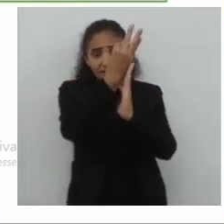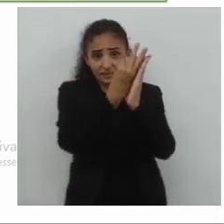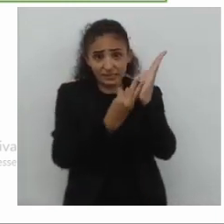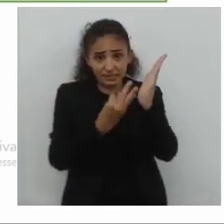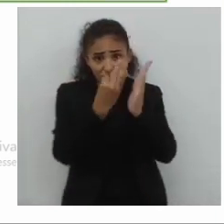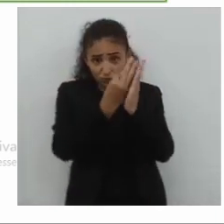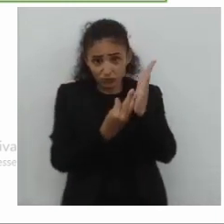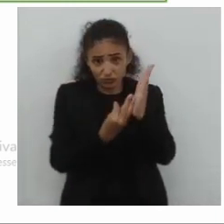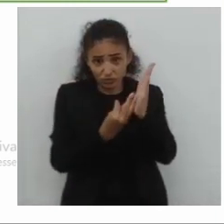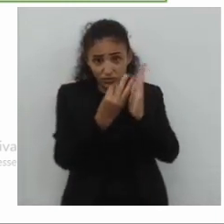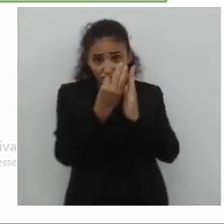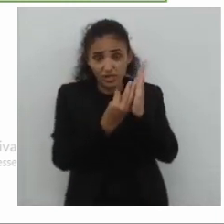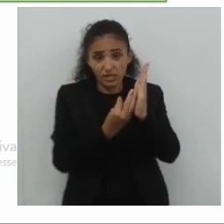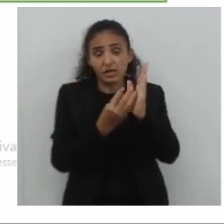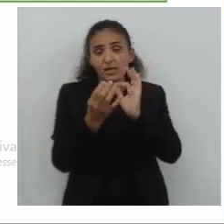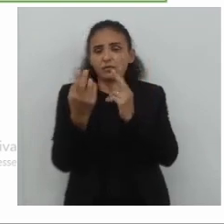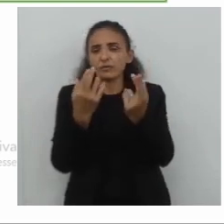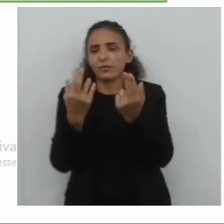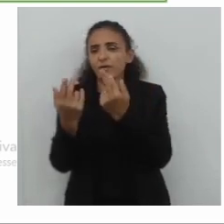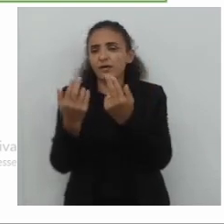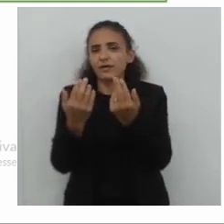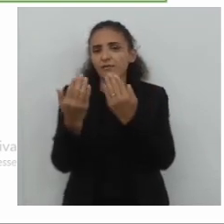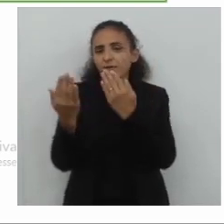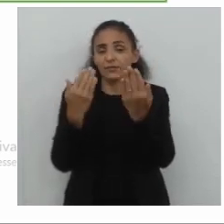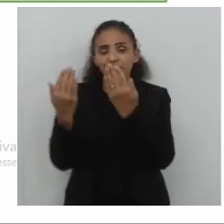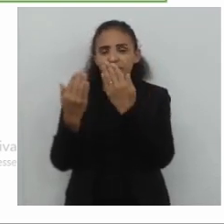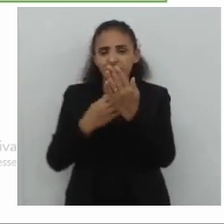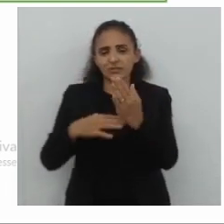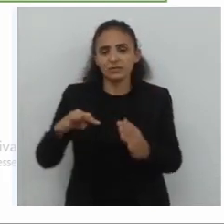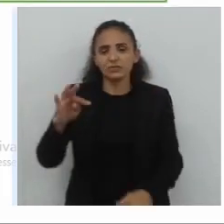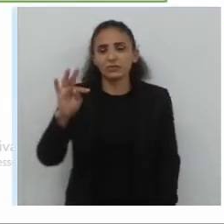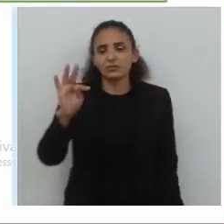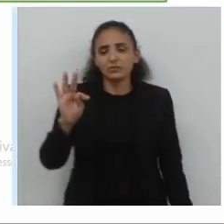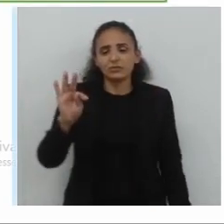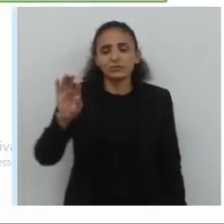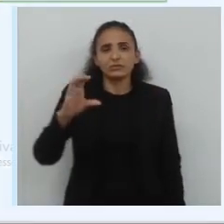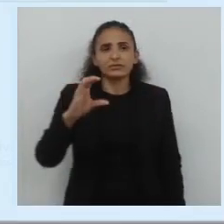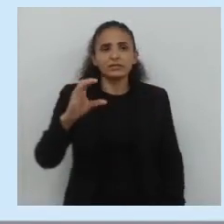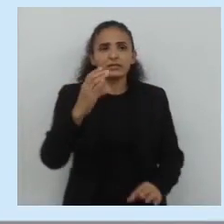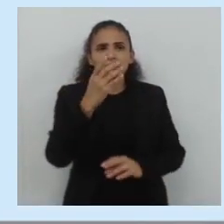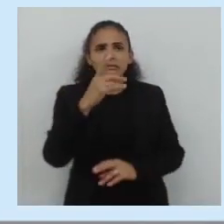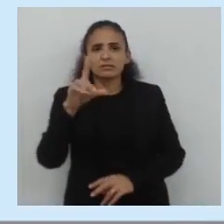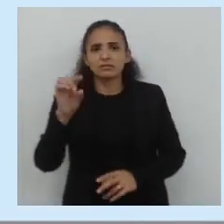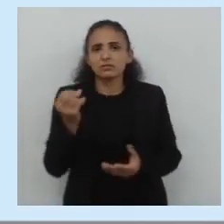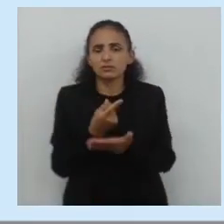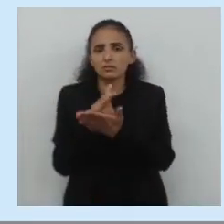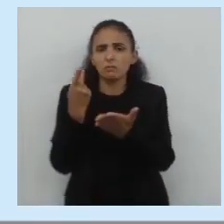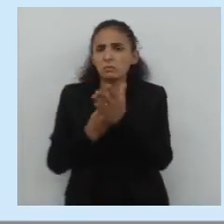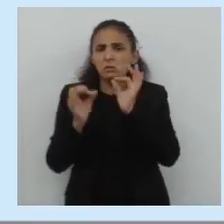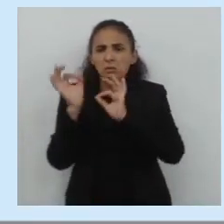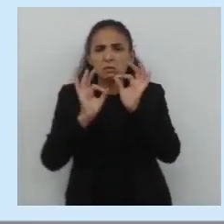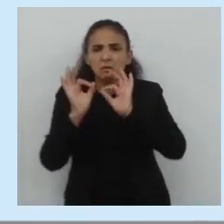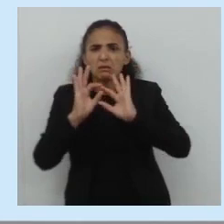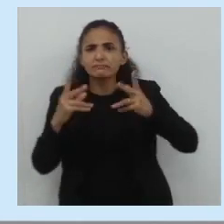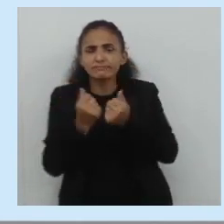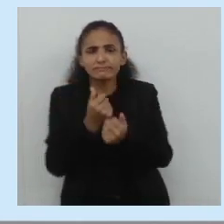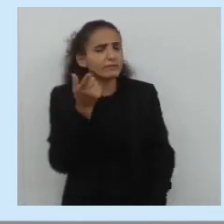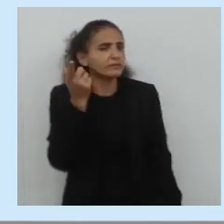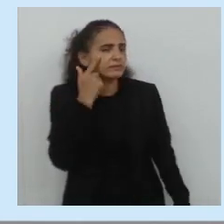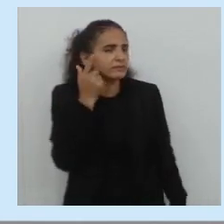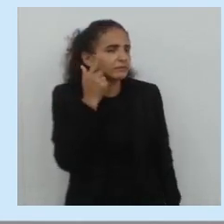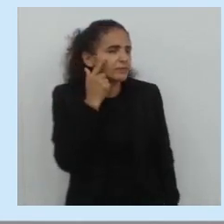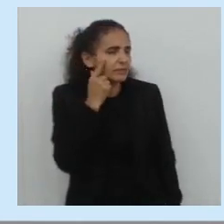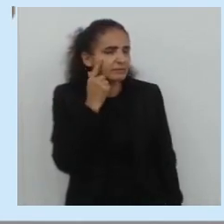que vai se tecendo, que vai se organizando. Então, a coesão, a coerência, para que seu texto possa ser